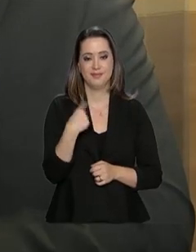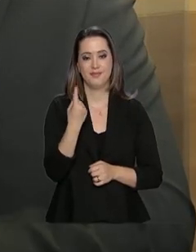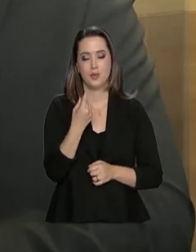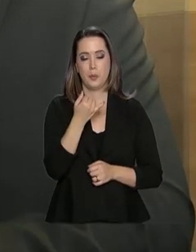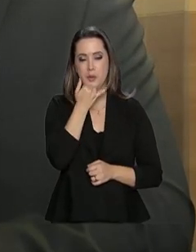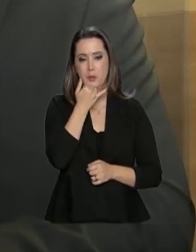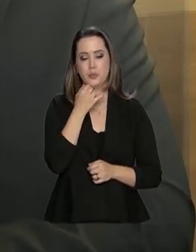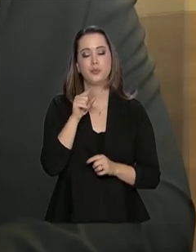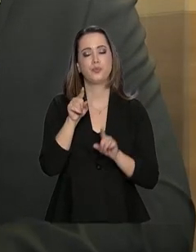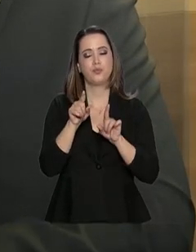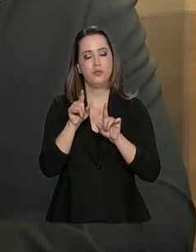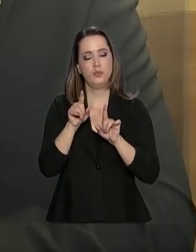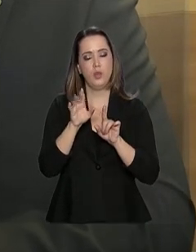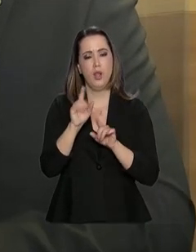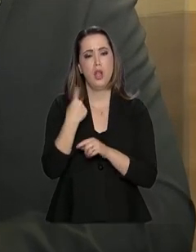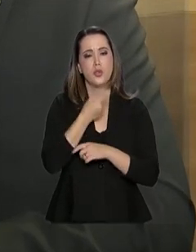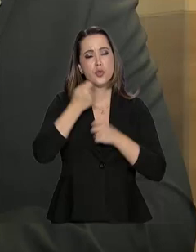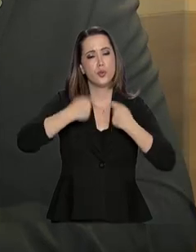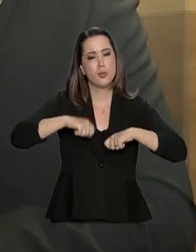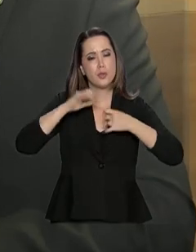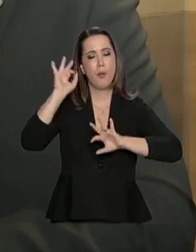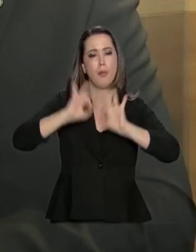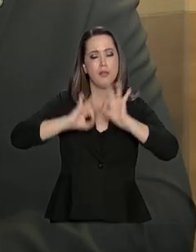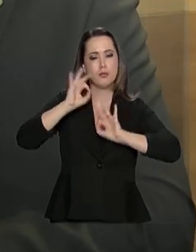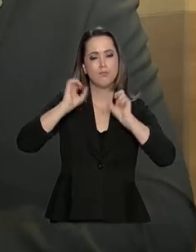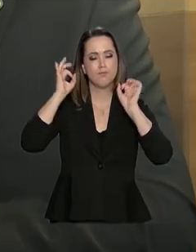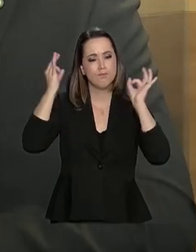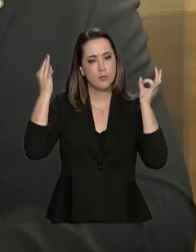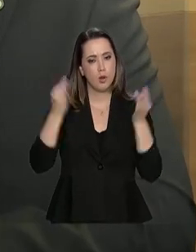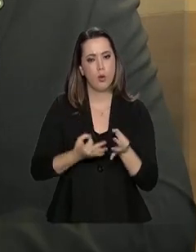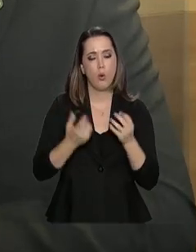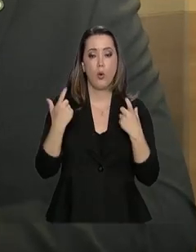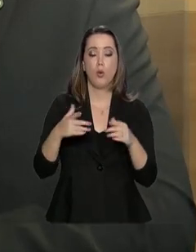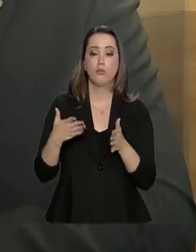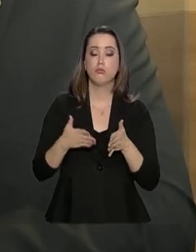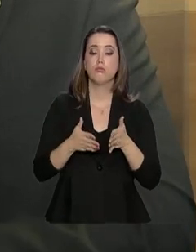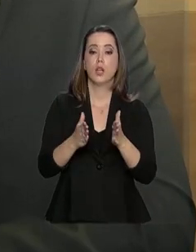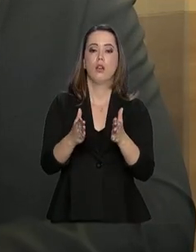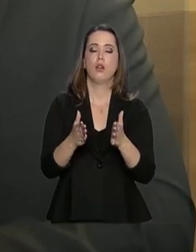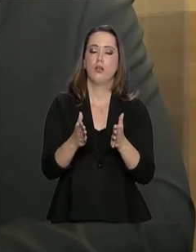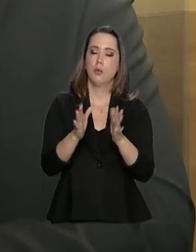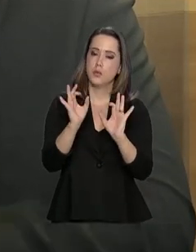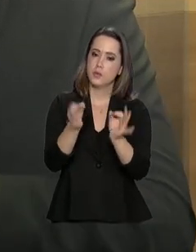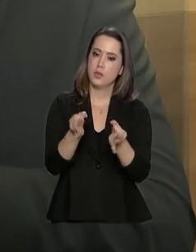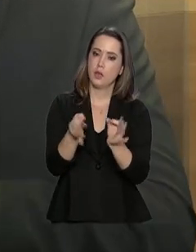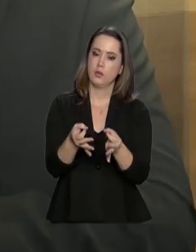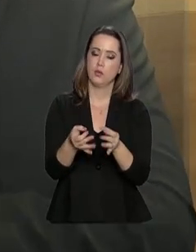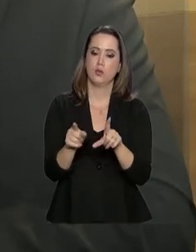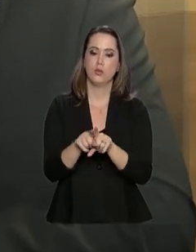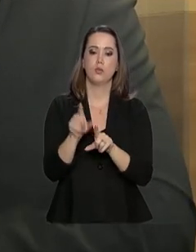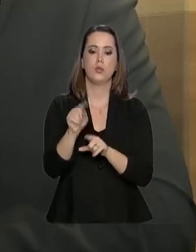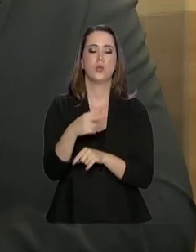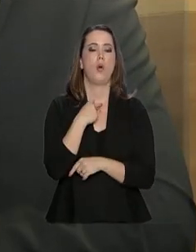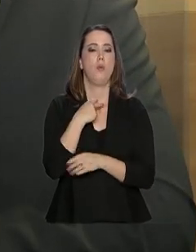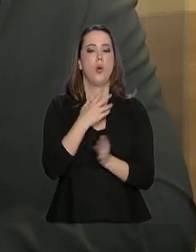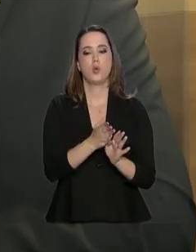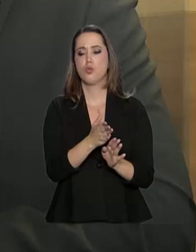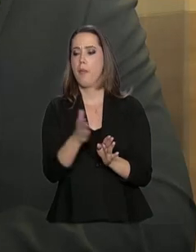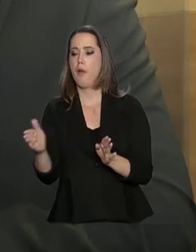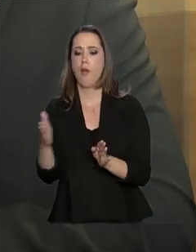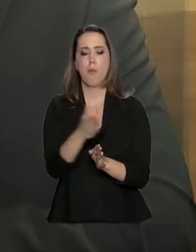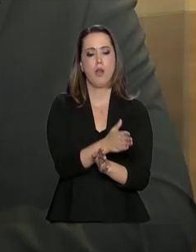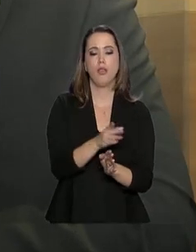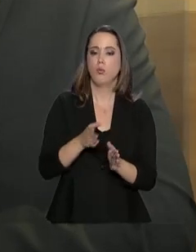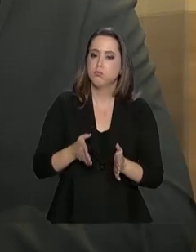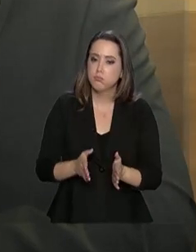ter um planejamento muito claro, onde a gente quer chegar, traçar um caminho, ter uma trilha, não se desviar desse caminho